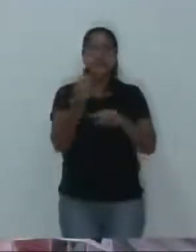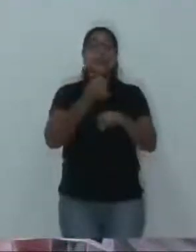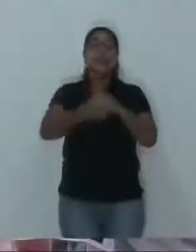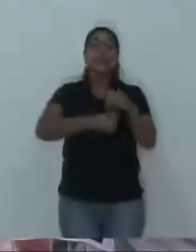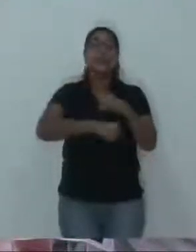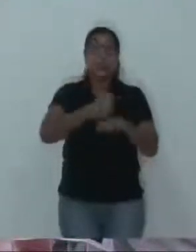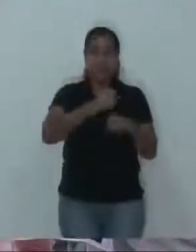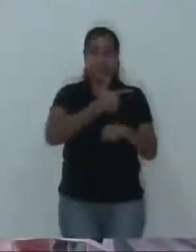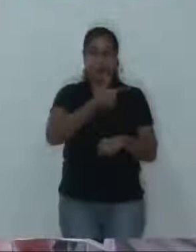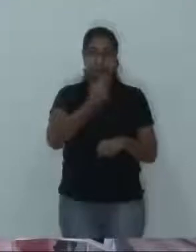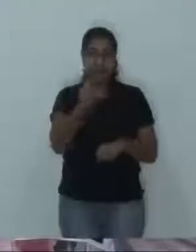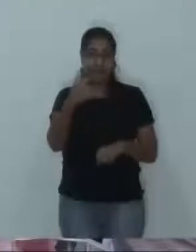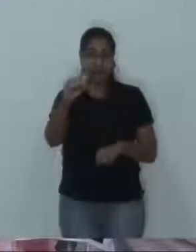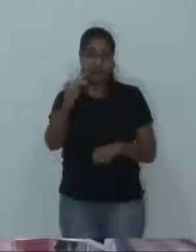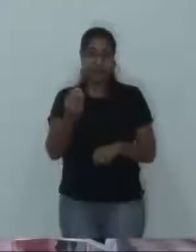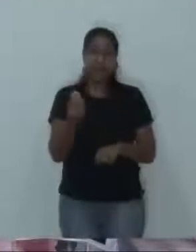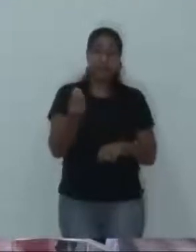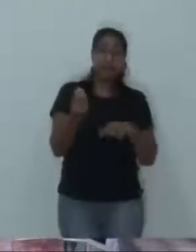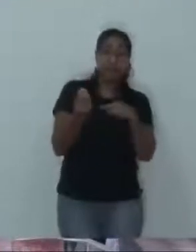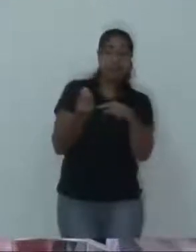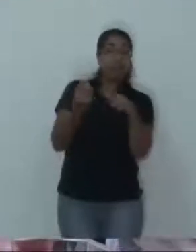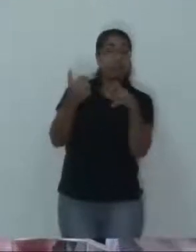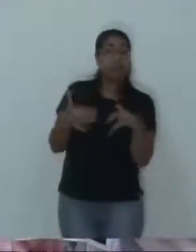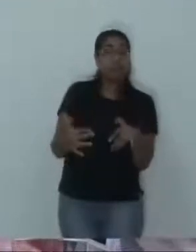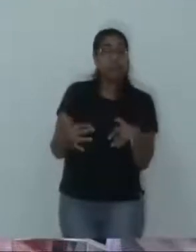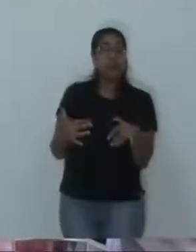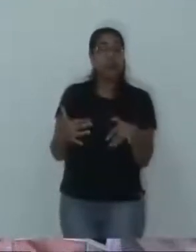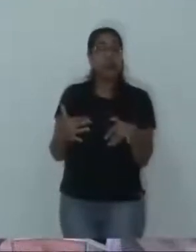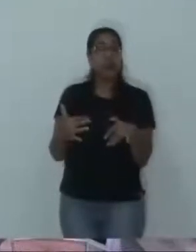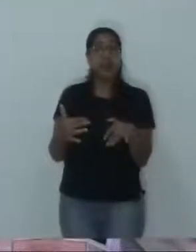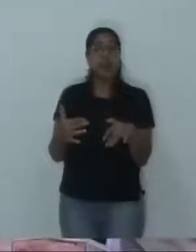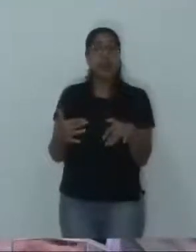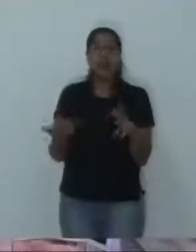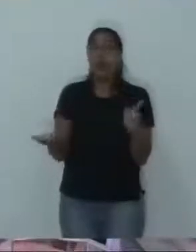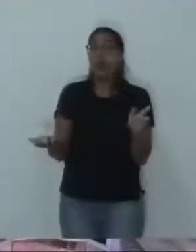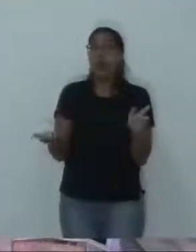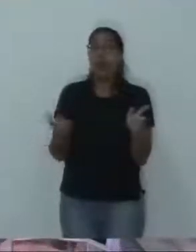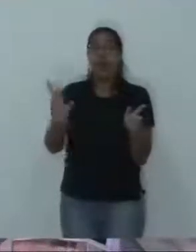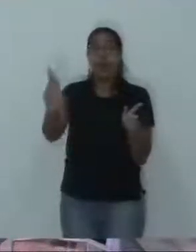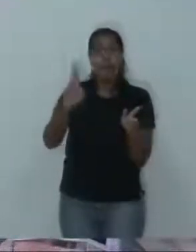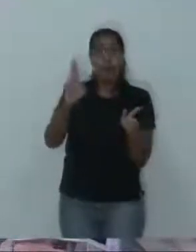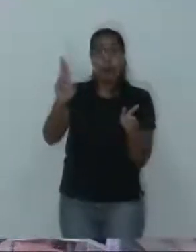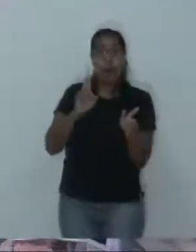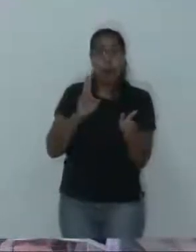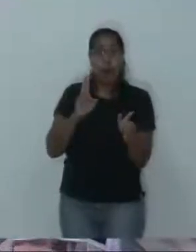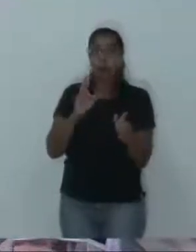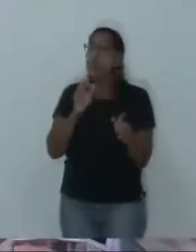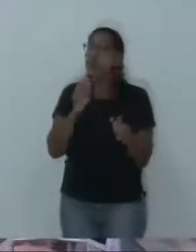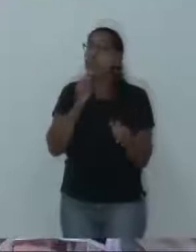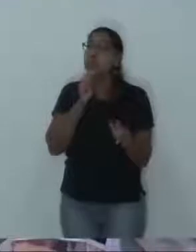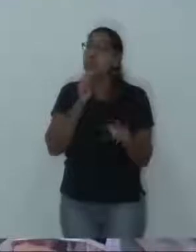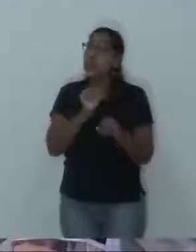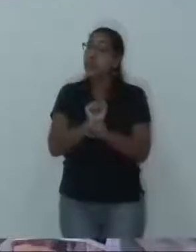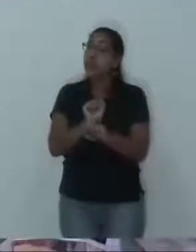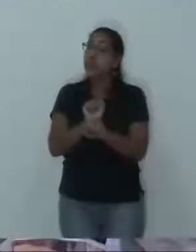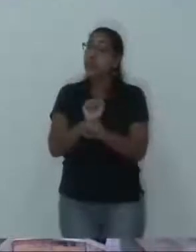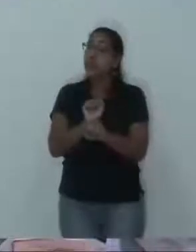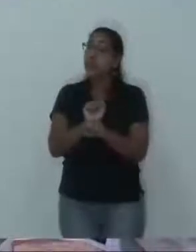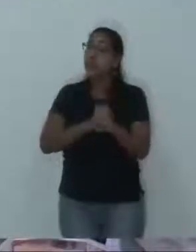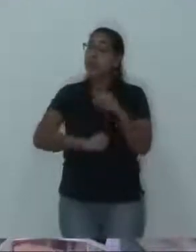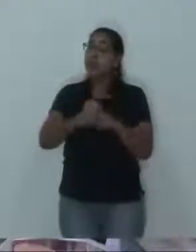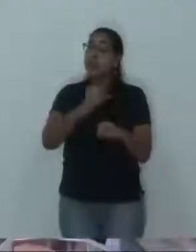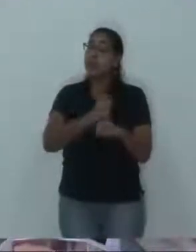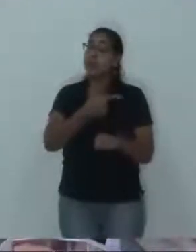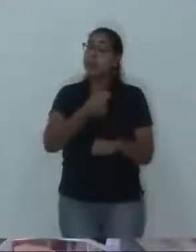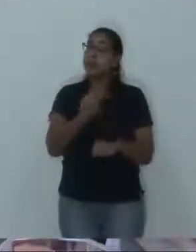inelegível. Primeiro, está em recurso, está aqui. E em nenhum momento eu falei que ele não estaria respondendo. Recurso. Recurso, 2017.